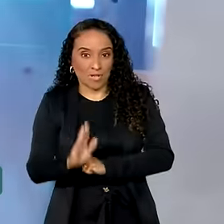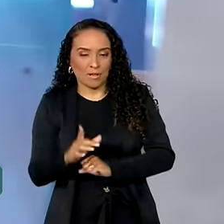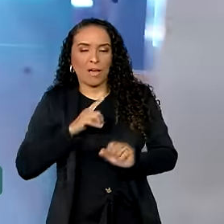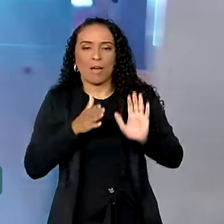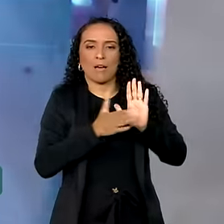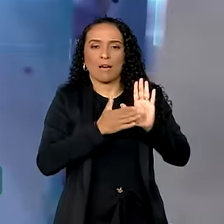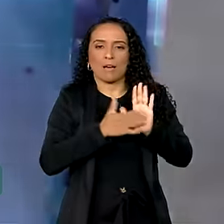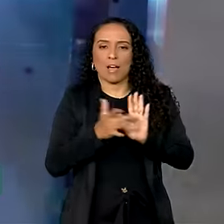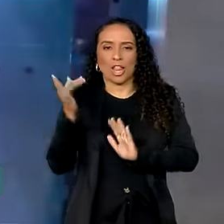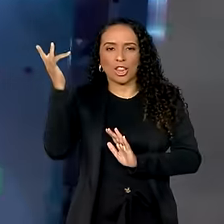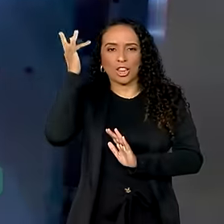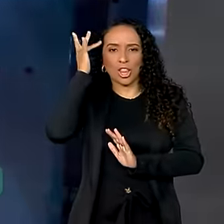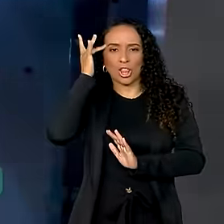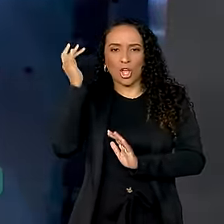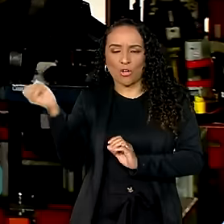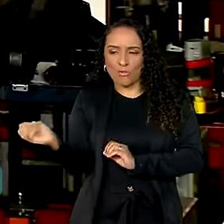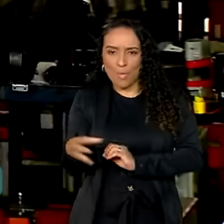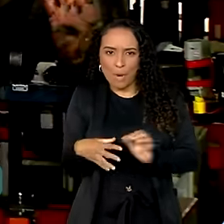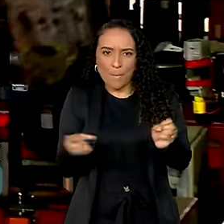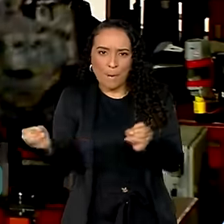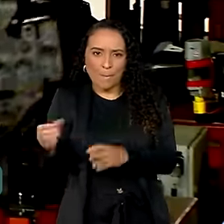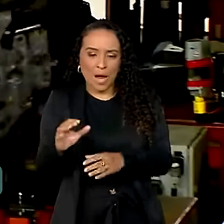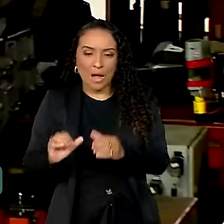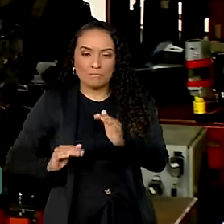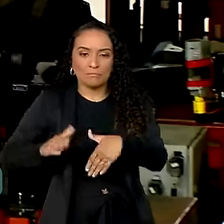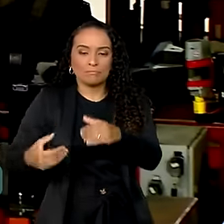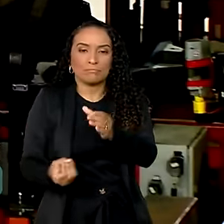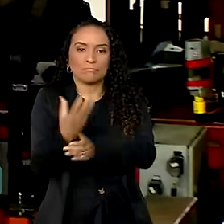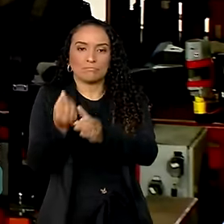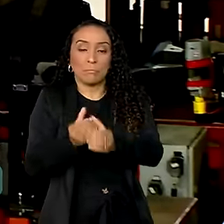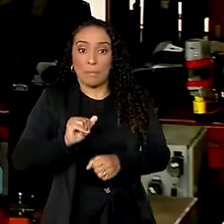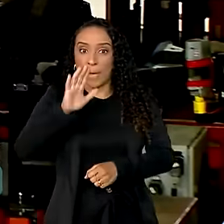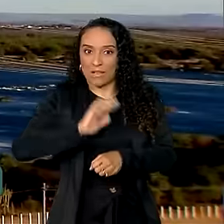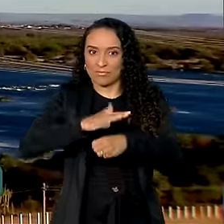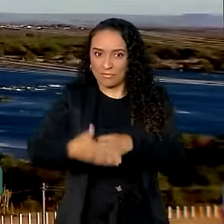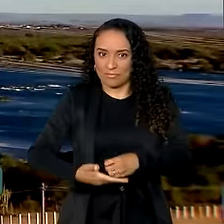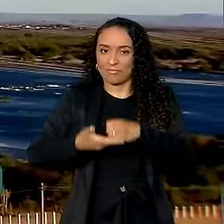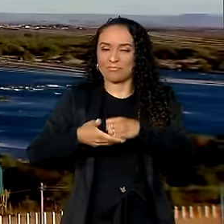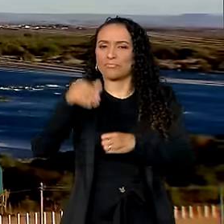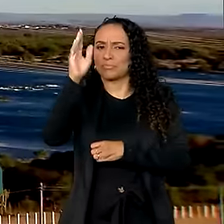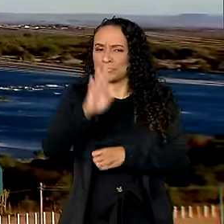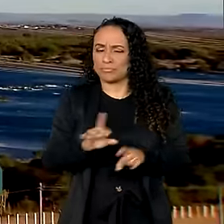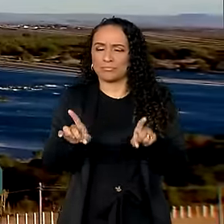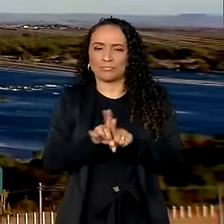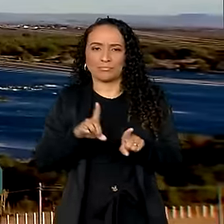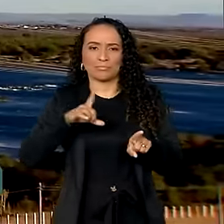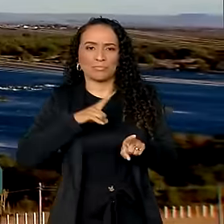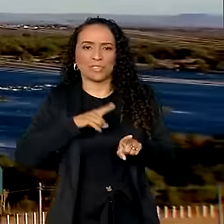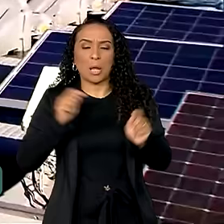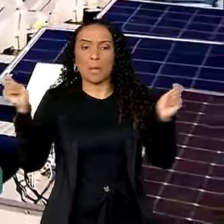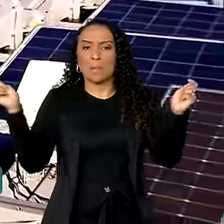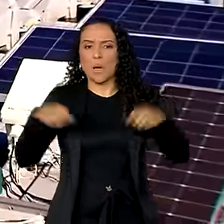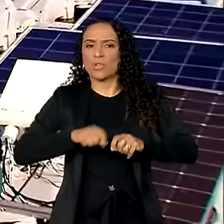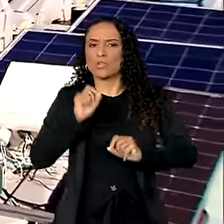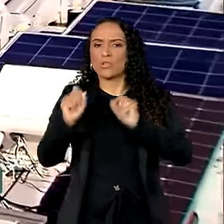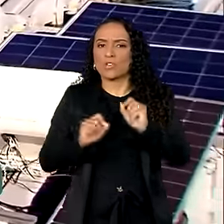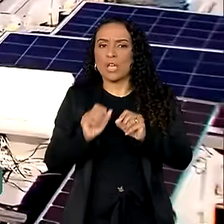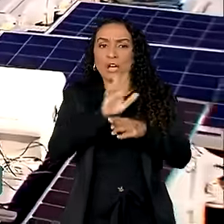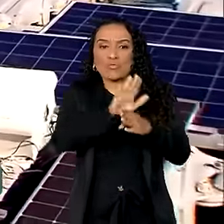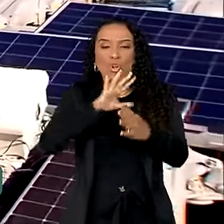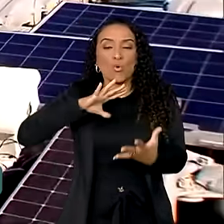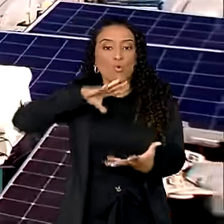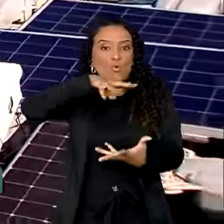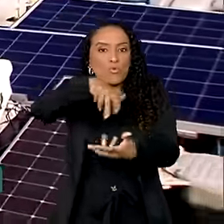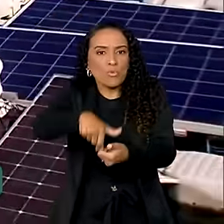modernizar e tornar os processos de produção mais sustentáveis. O Brasil também tem um grande potencial para ajudar o